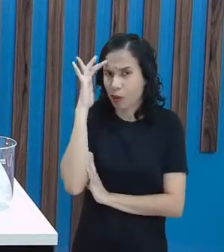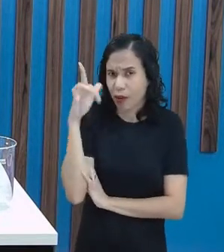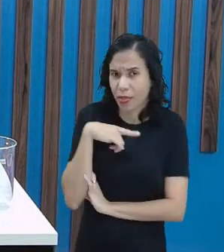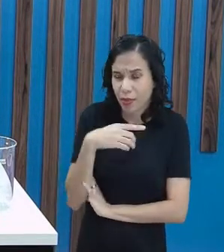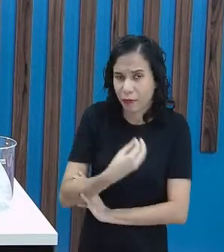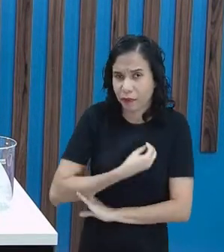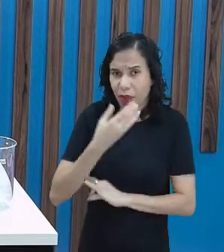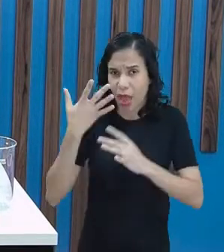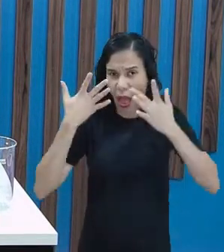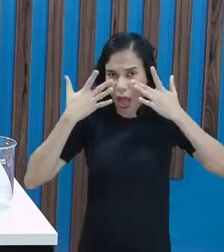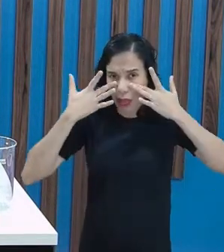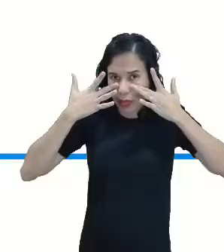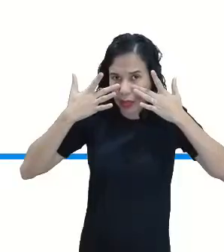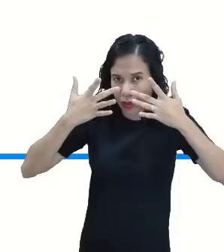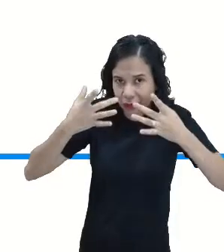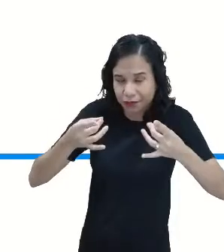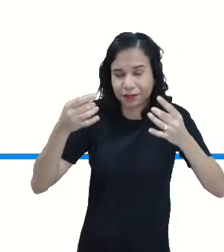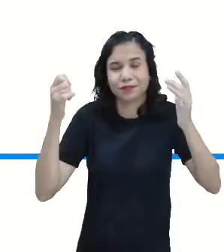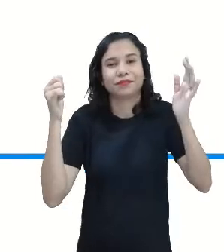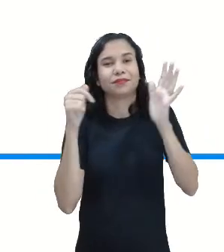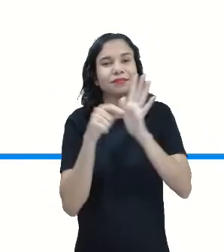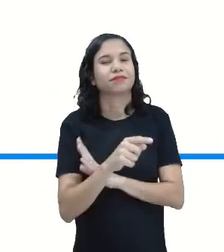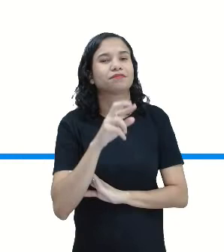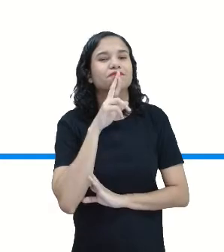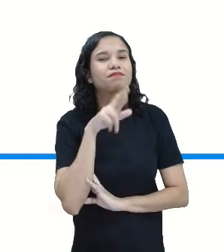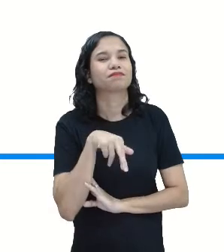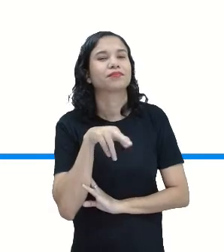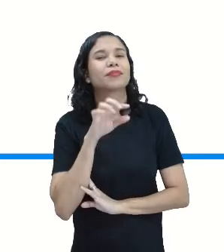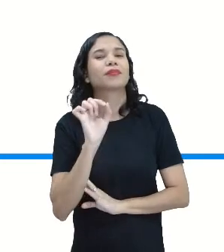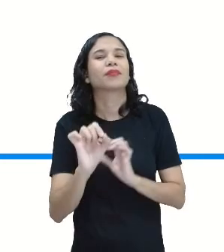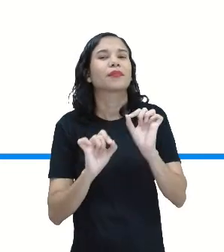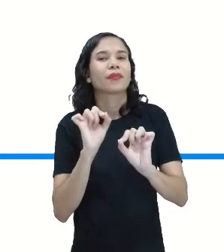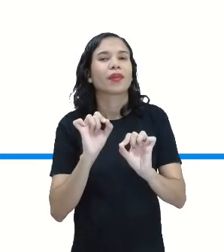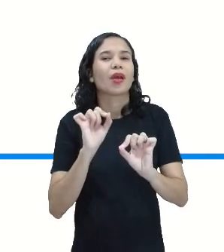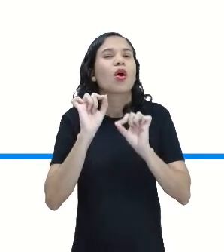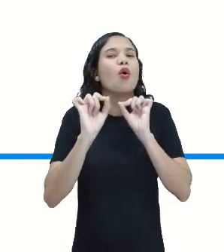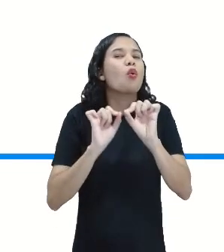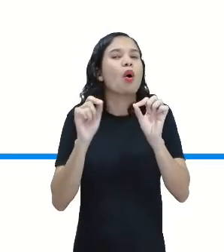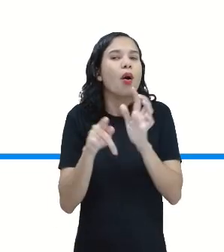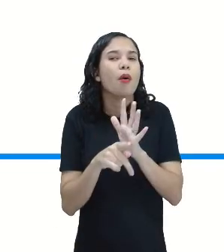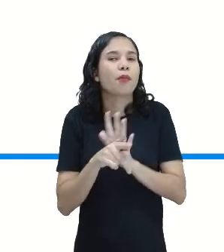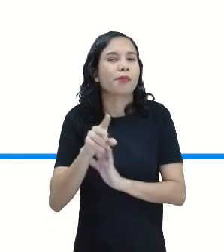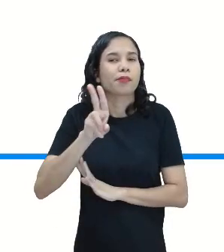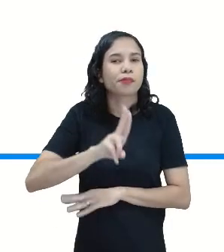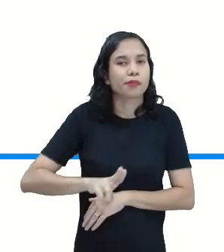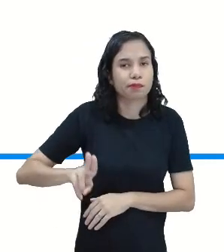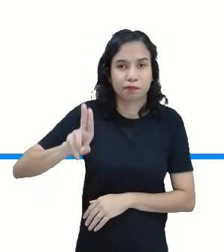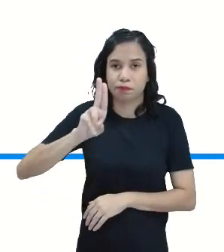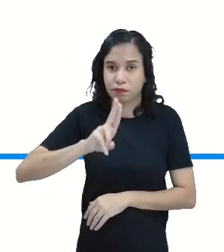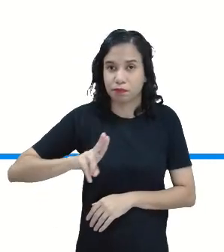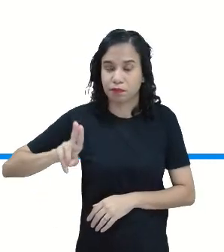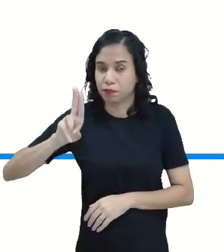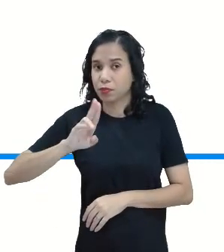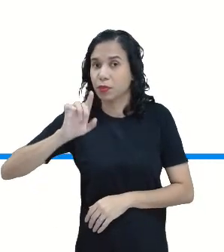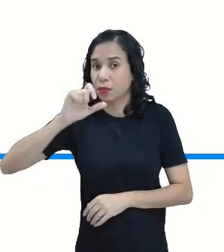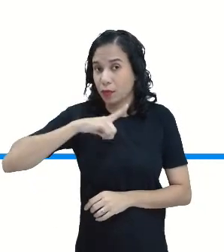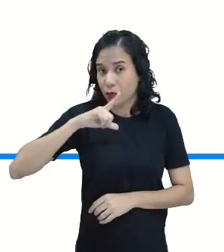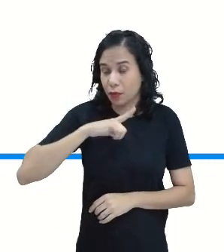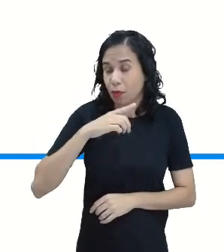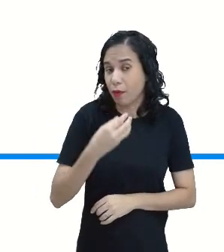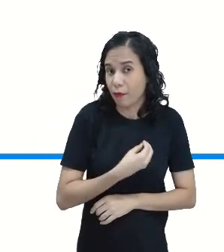atento? Olha essa pergunta. Eu quero ouvir a resposta. Qual a unidade de medida foi